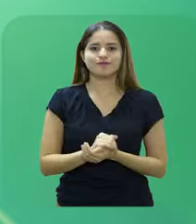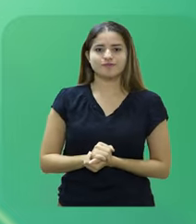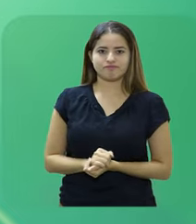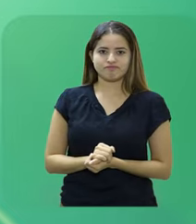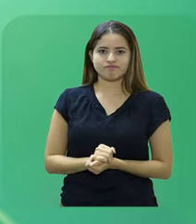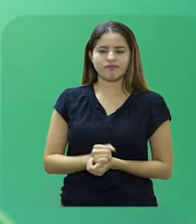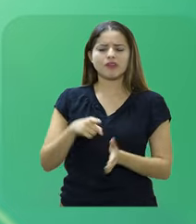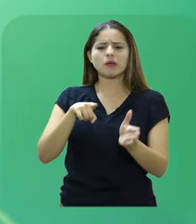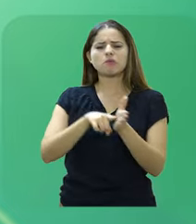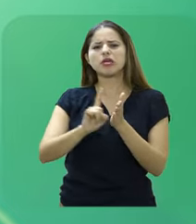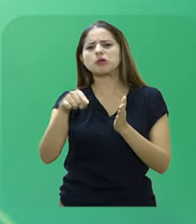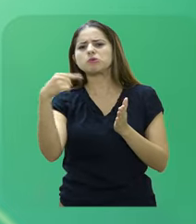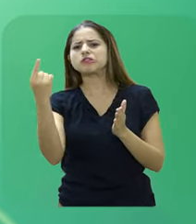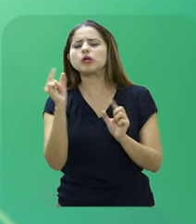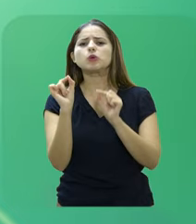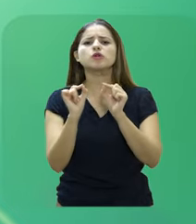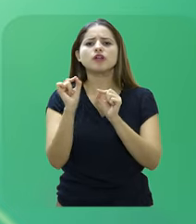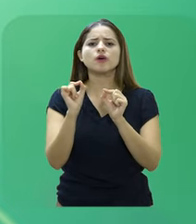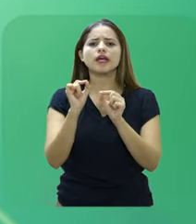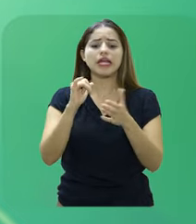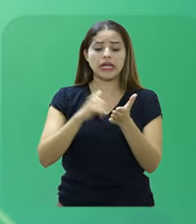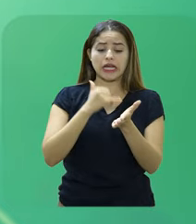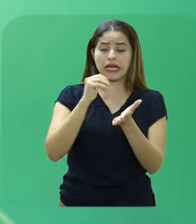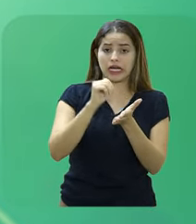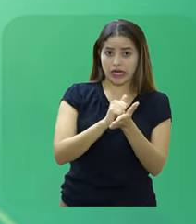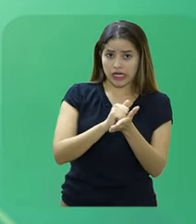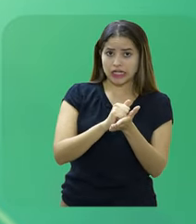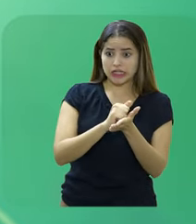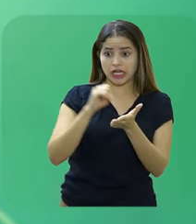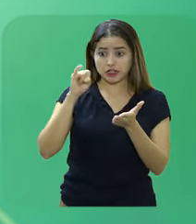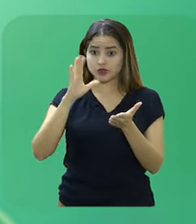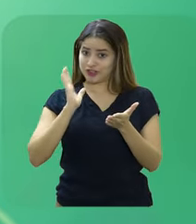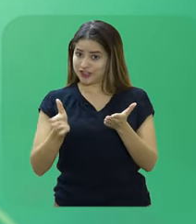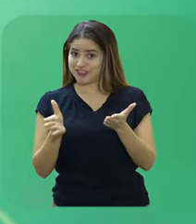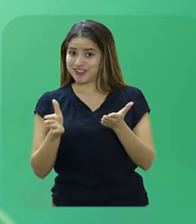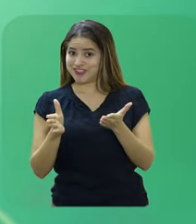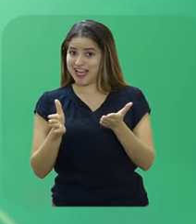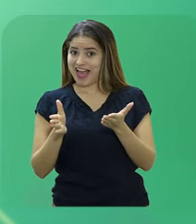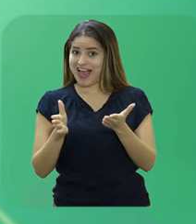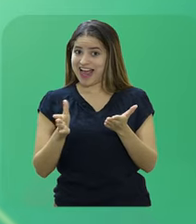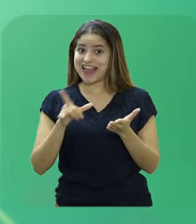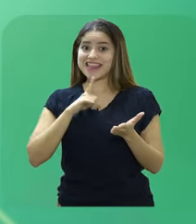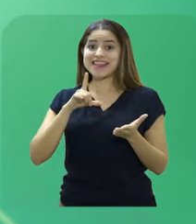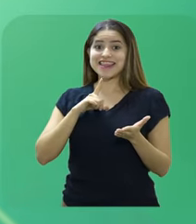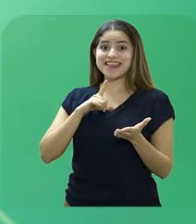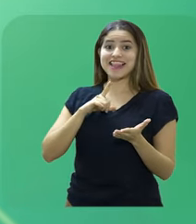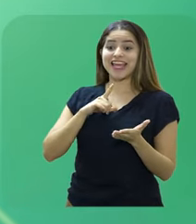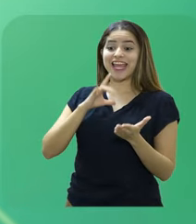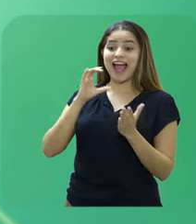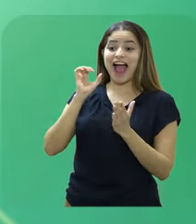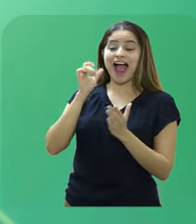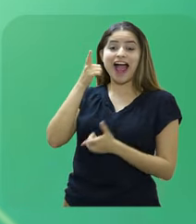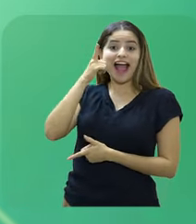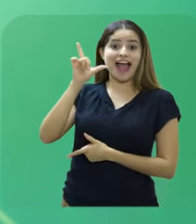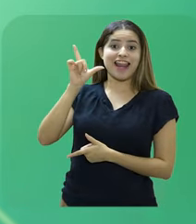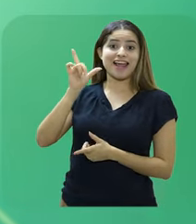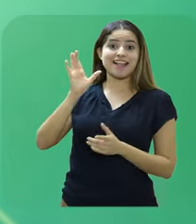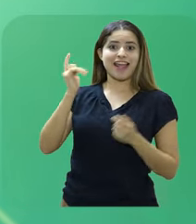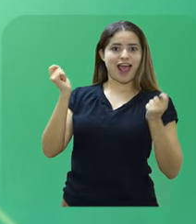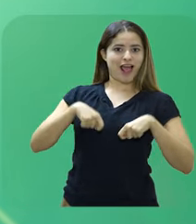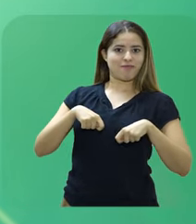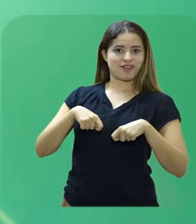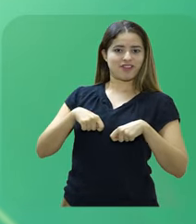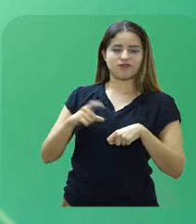Outra pergunta bastante recorrente é se, após o registro da necessidade no PDP, a capacitação já está